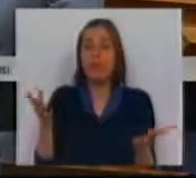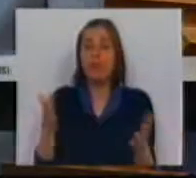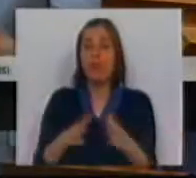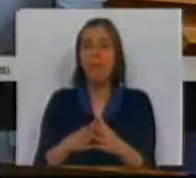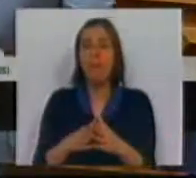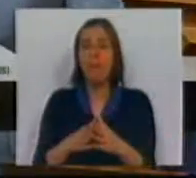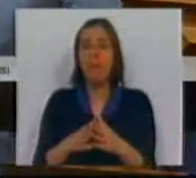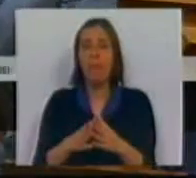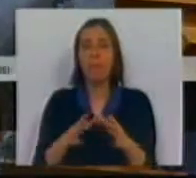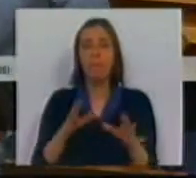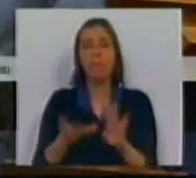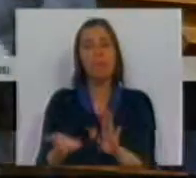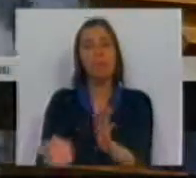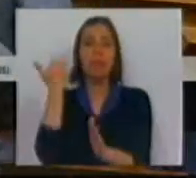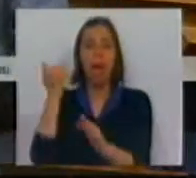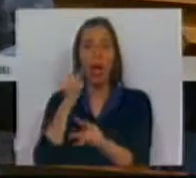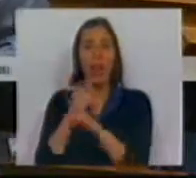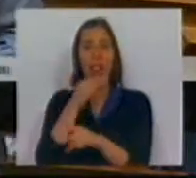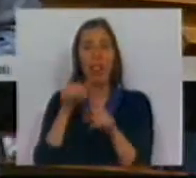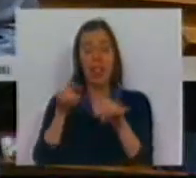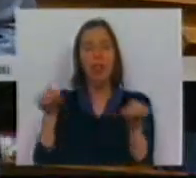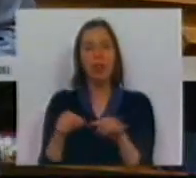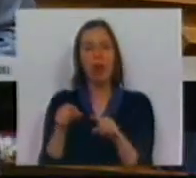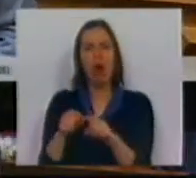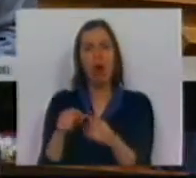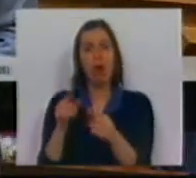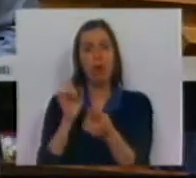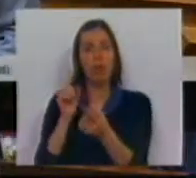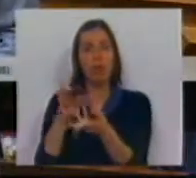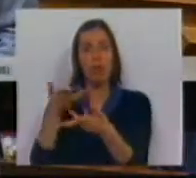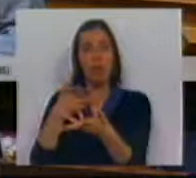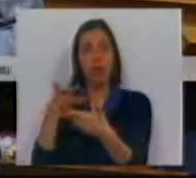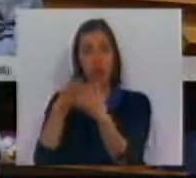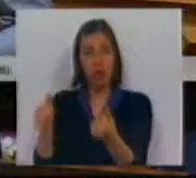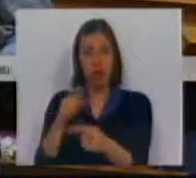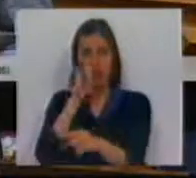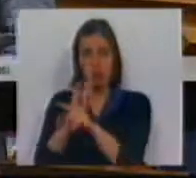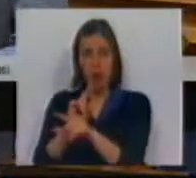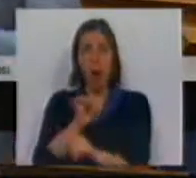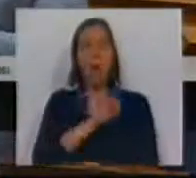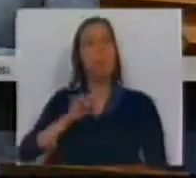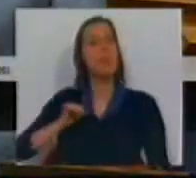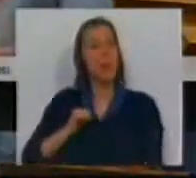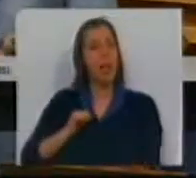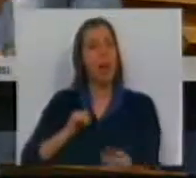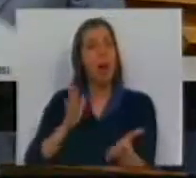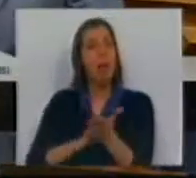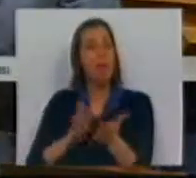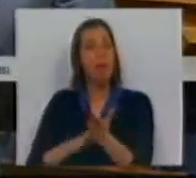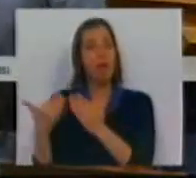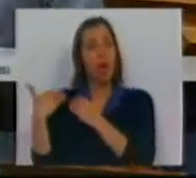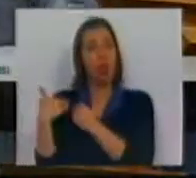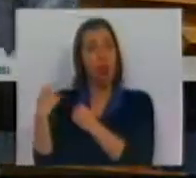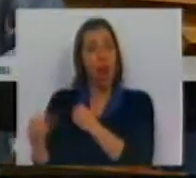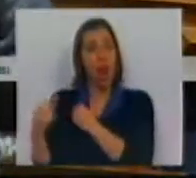a desocupação desses territórios, se serão tratados da mesma forma aquelas propriedades que provam a sua titularidade